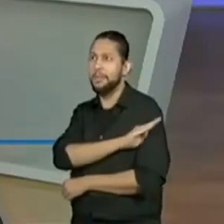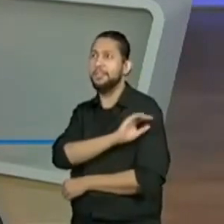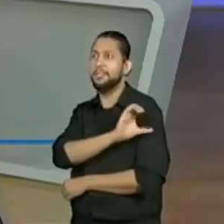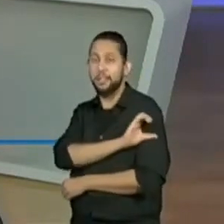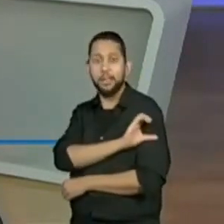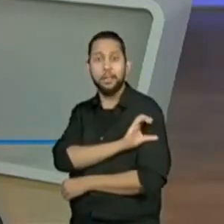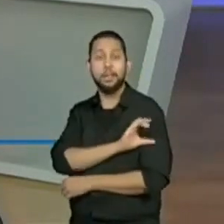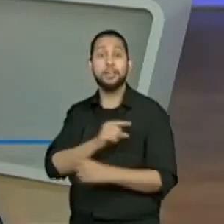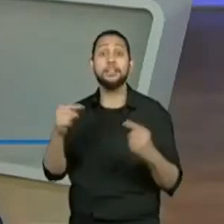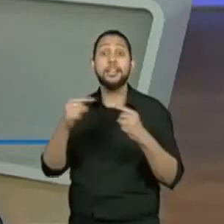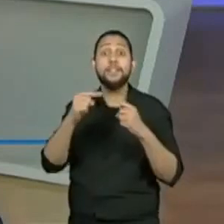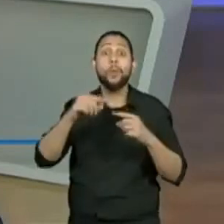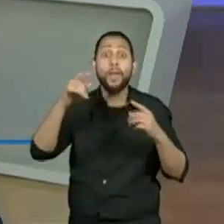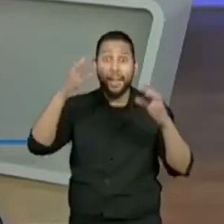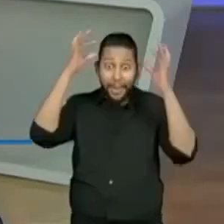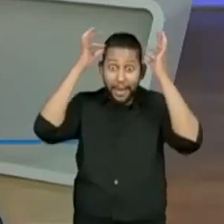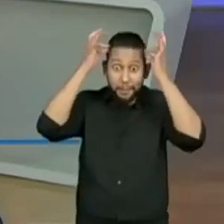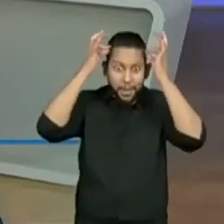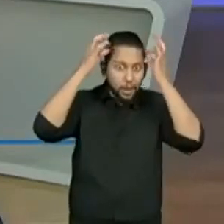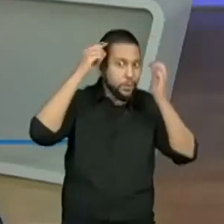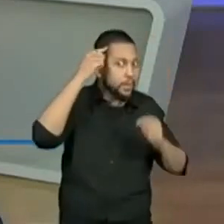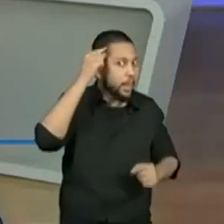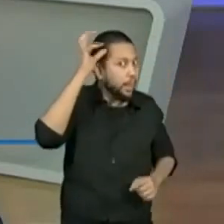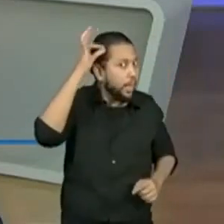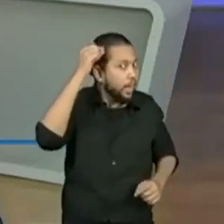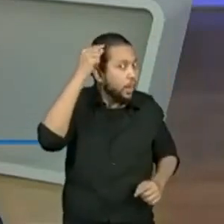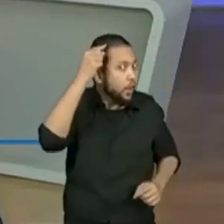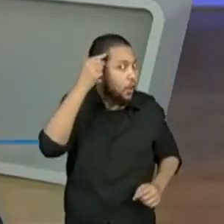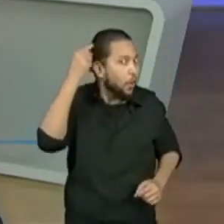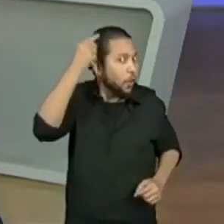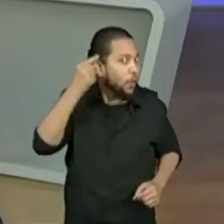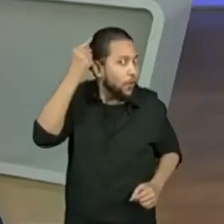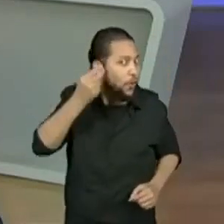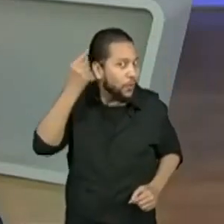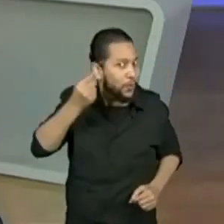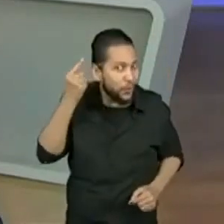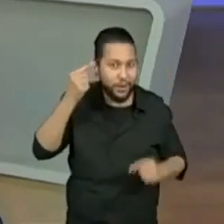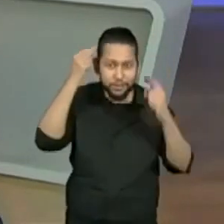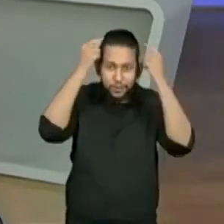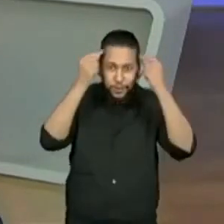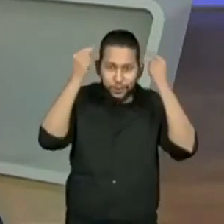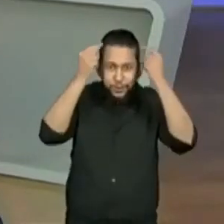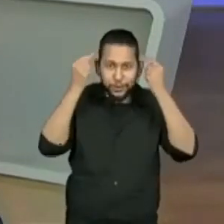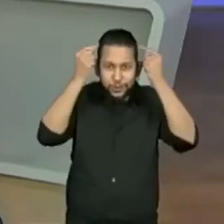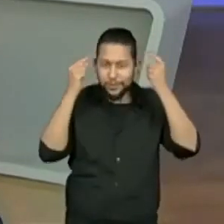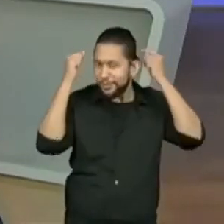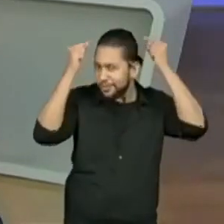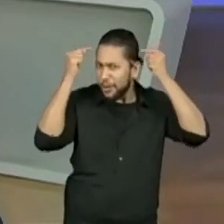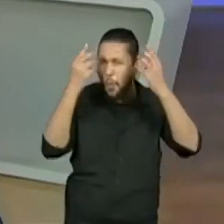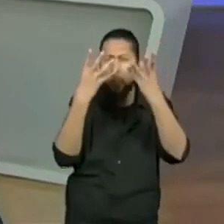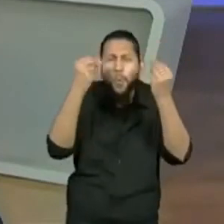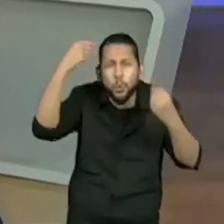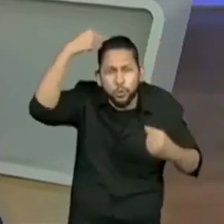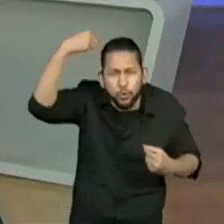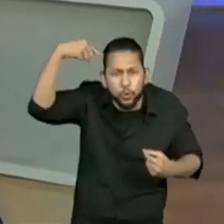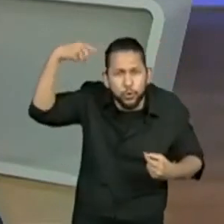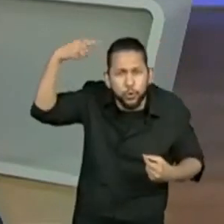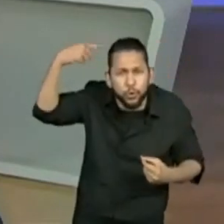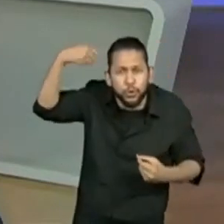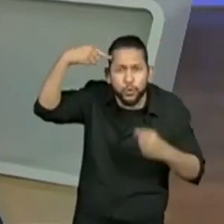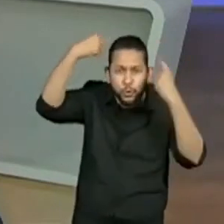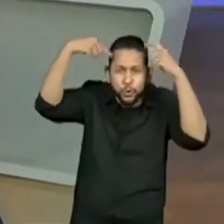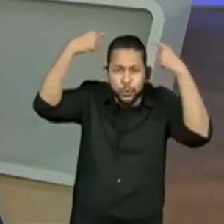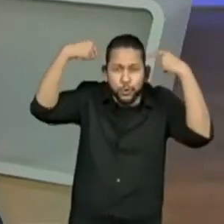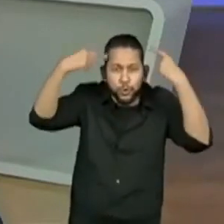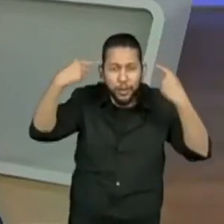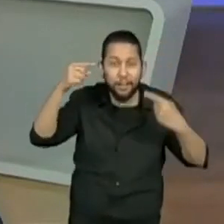tem a ver com o cabelo. O cabelo, caracóis dos cabelos, professora Lúcia da galerinha do quinto ano